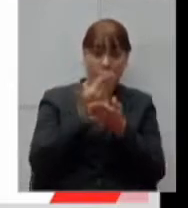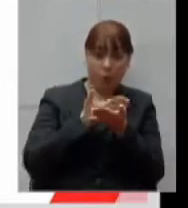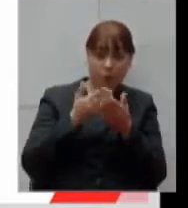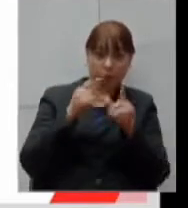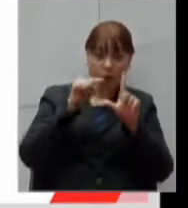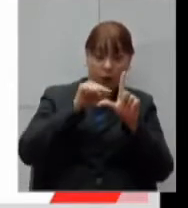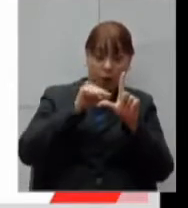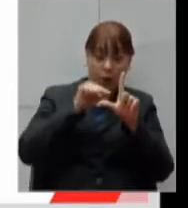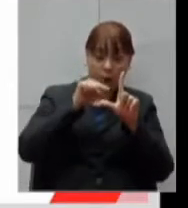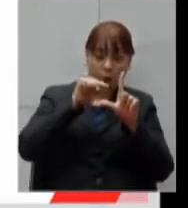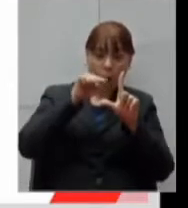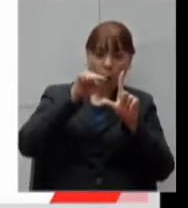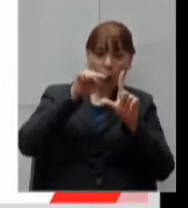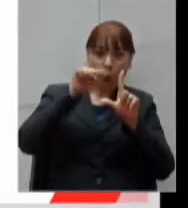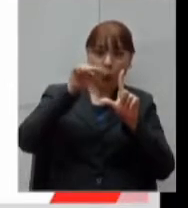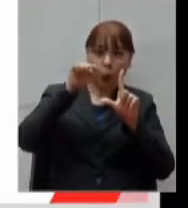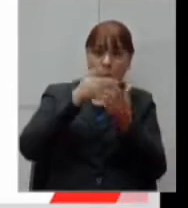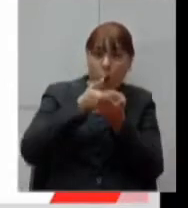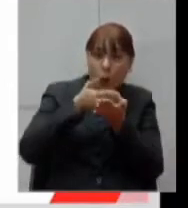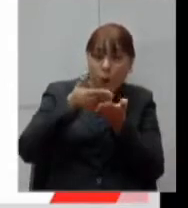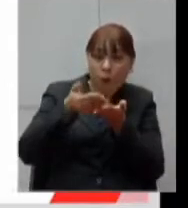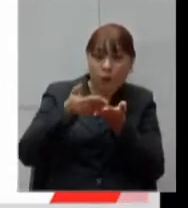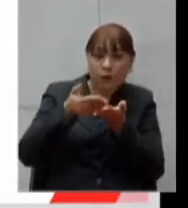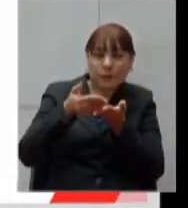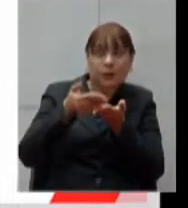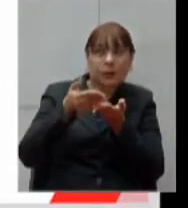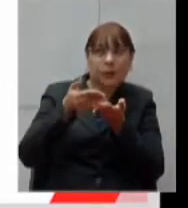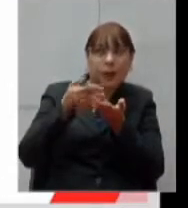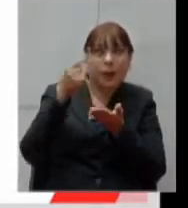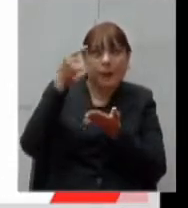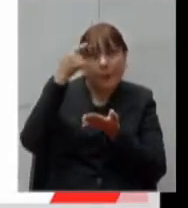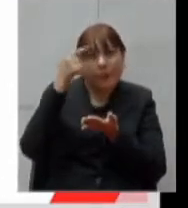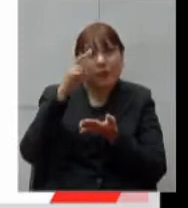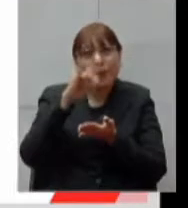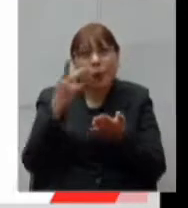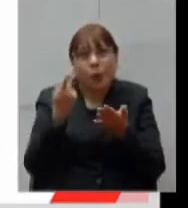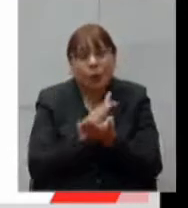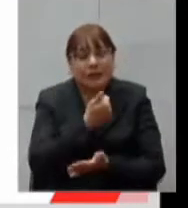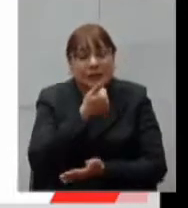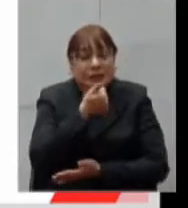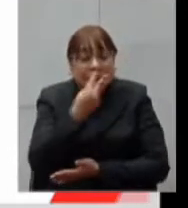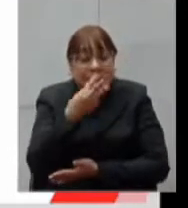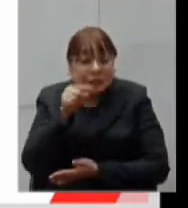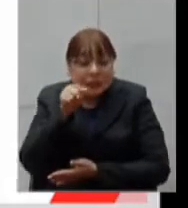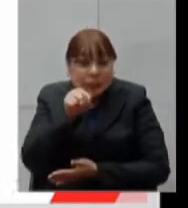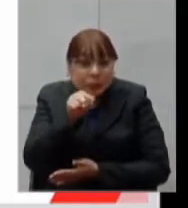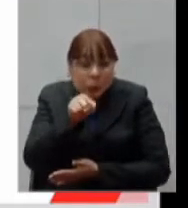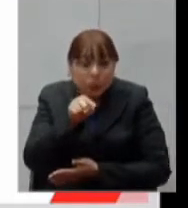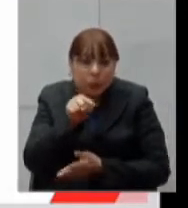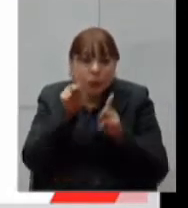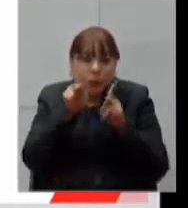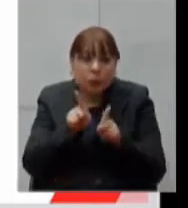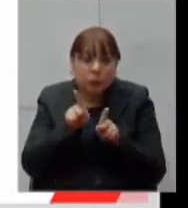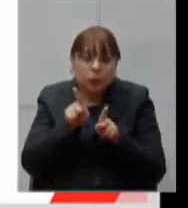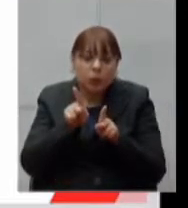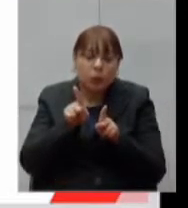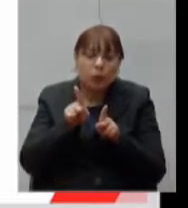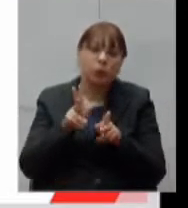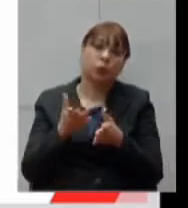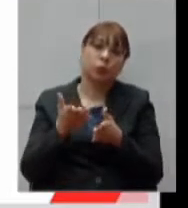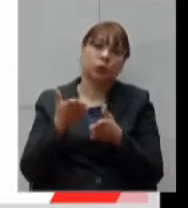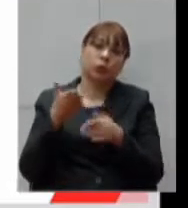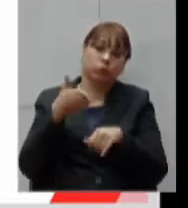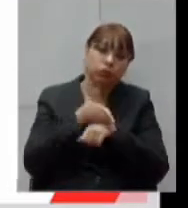se previa 13 mil internações em um único dia, isso implicaria num